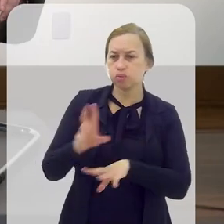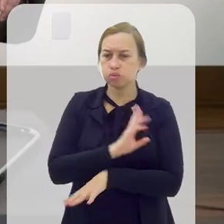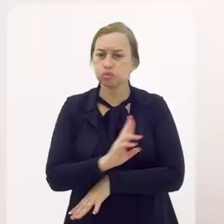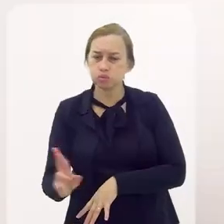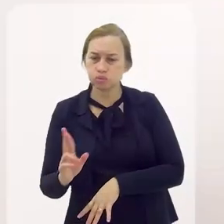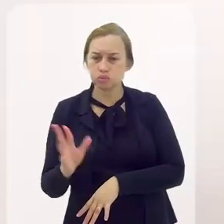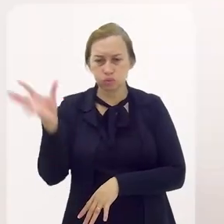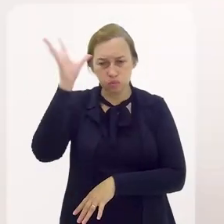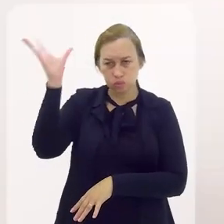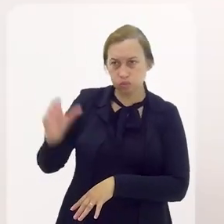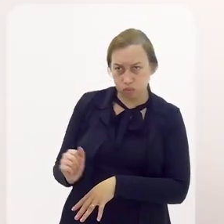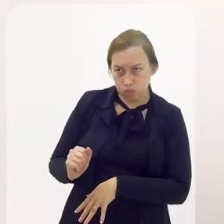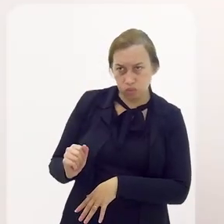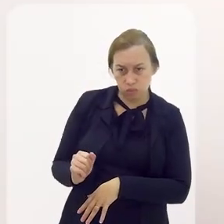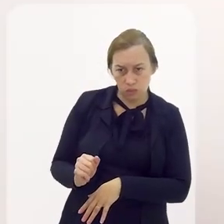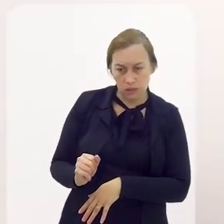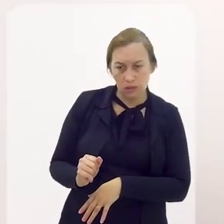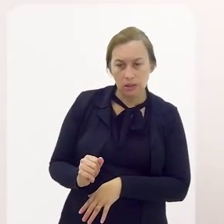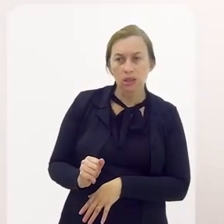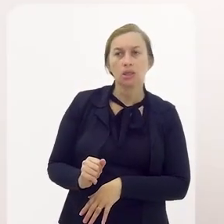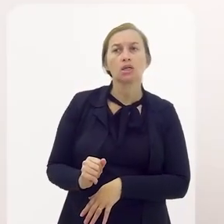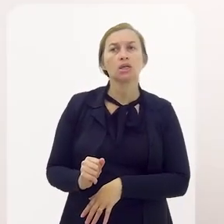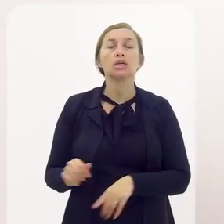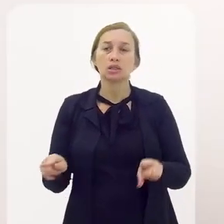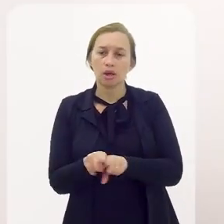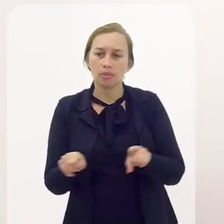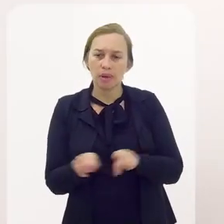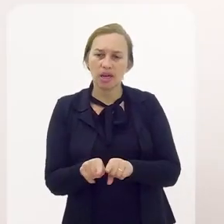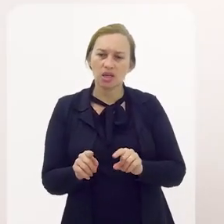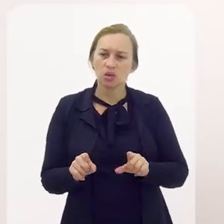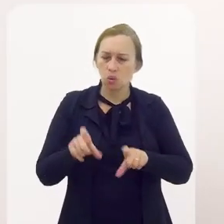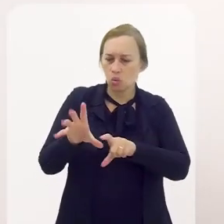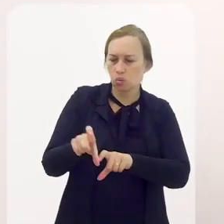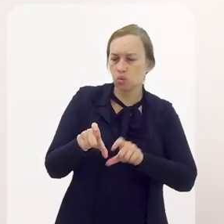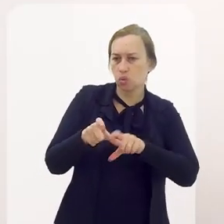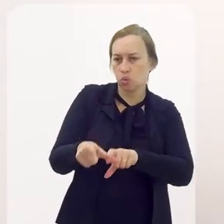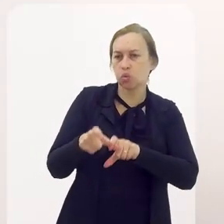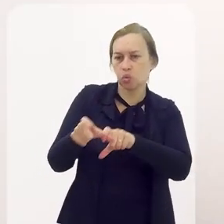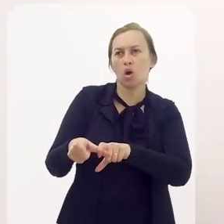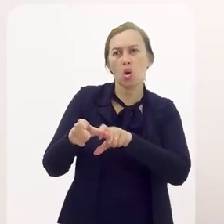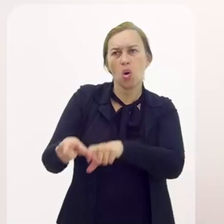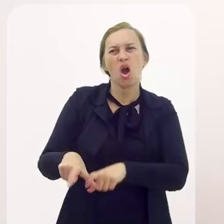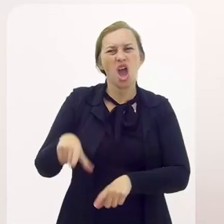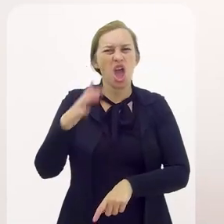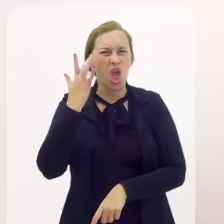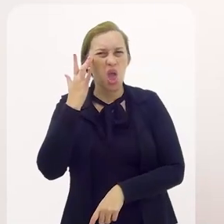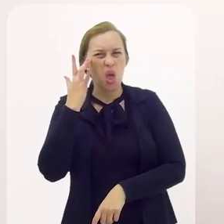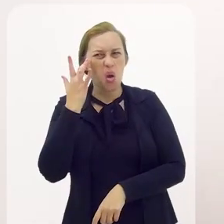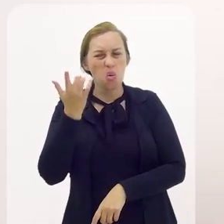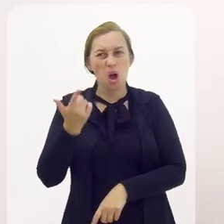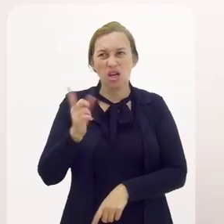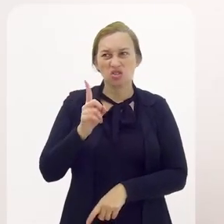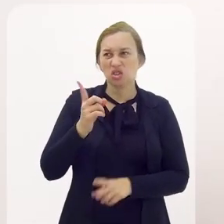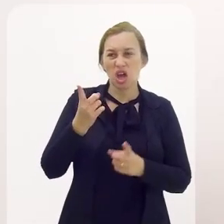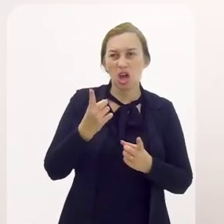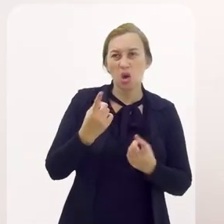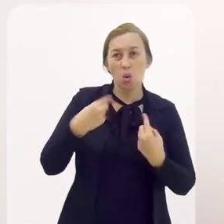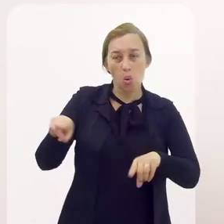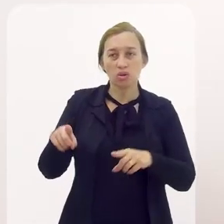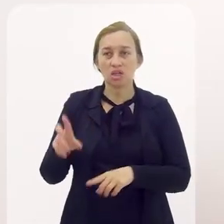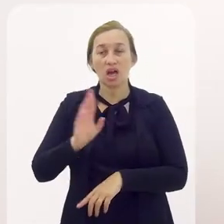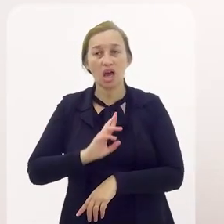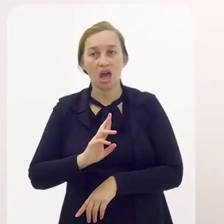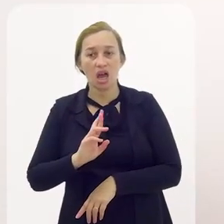hoje contra a religião, de matrizes africanas e também de umbanda, que eu particularmente acho que não é só